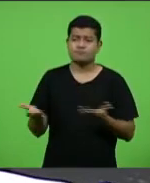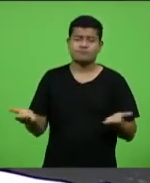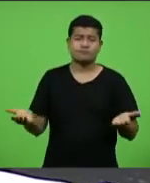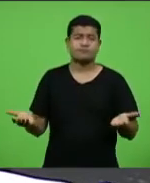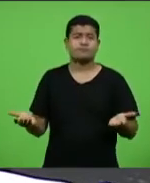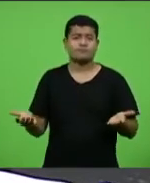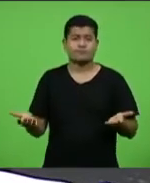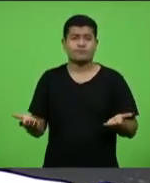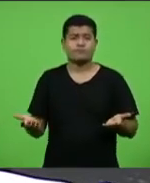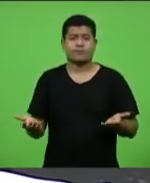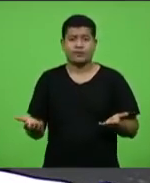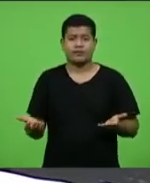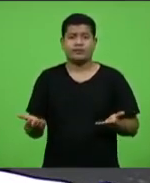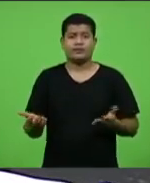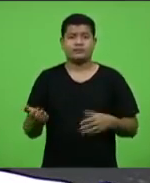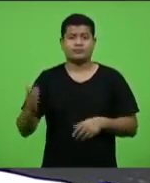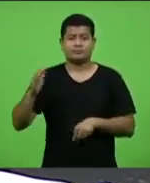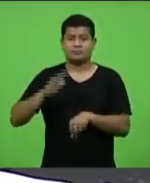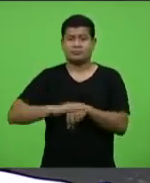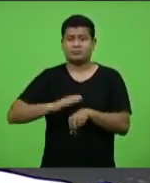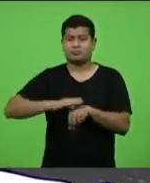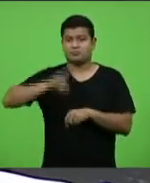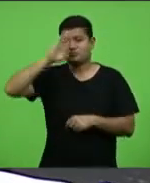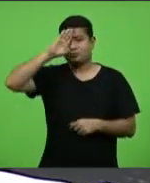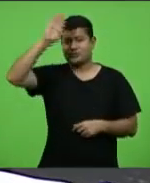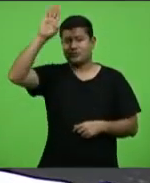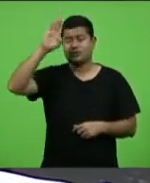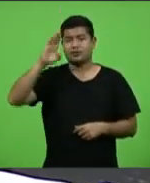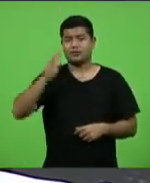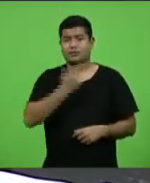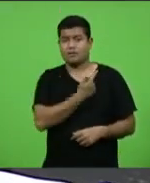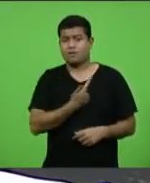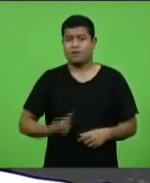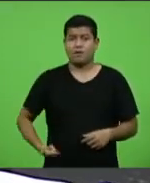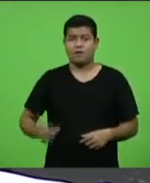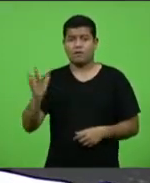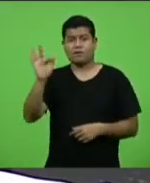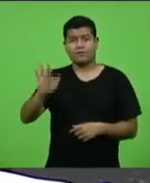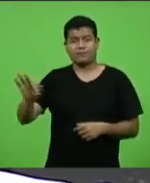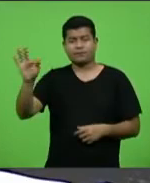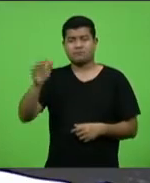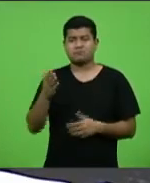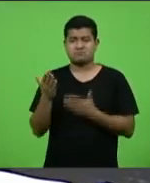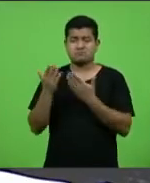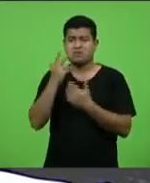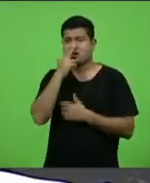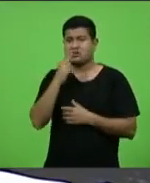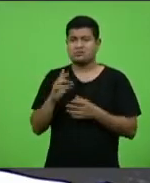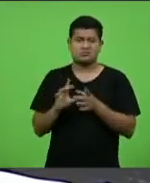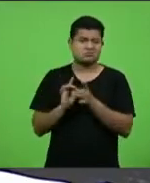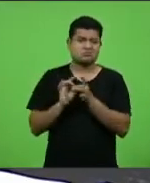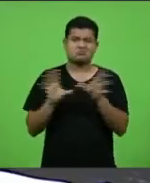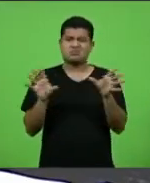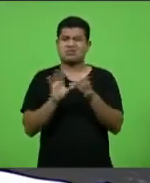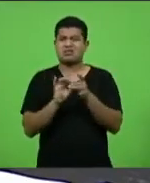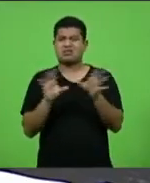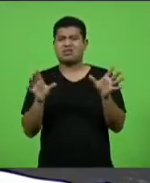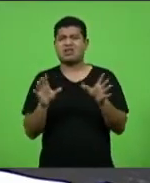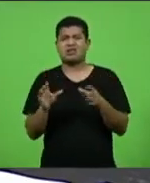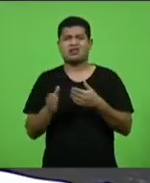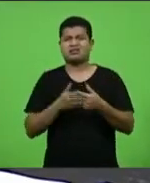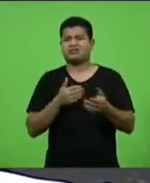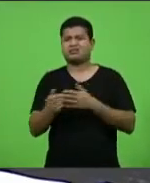por parte especialmente do governo federal, que deixou de forma deliberada, não